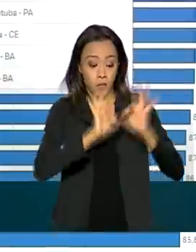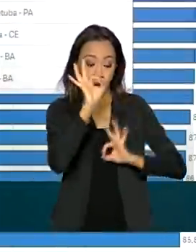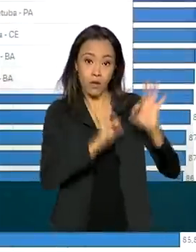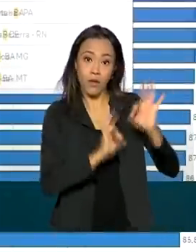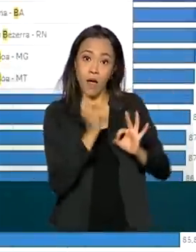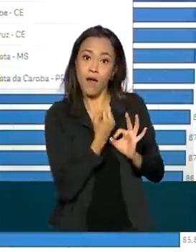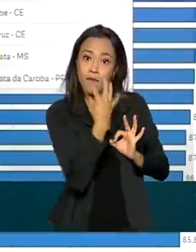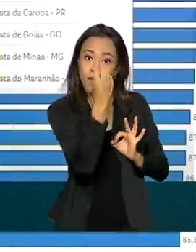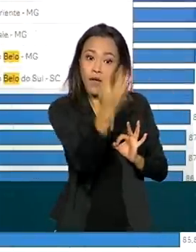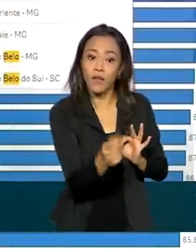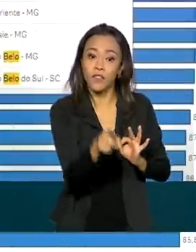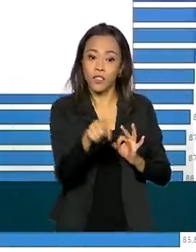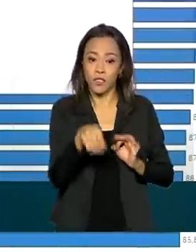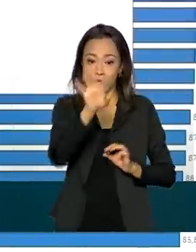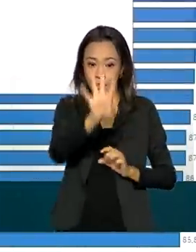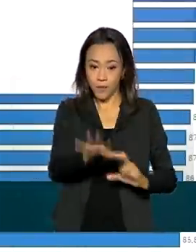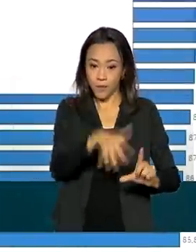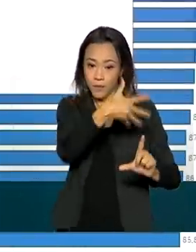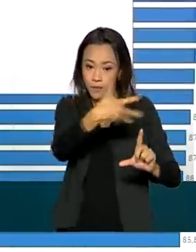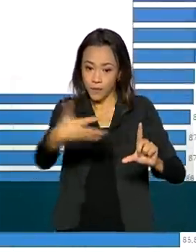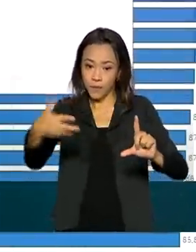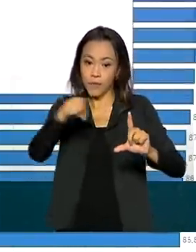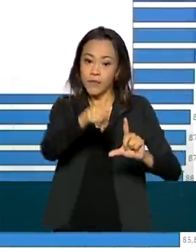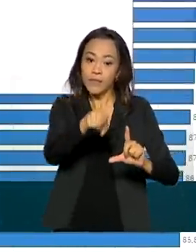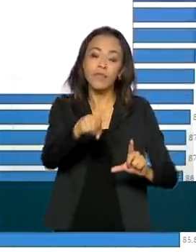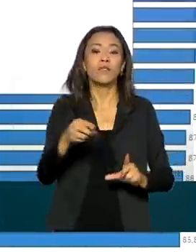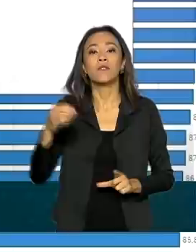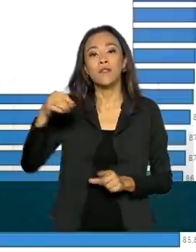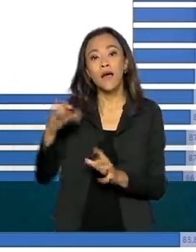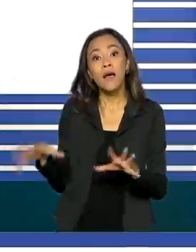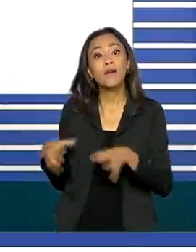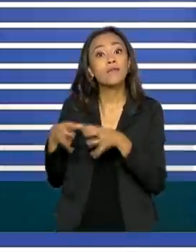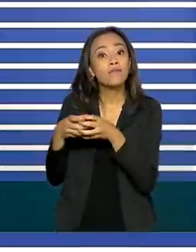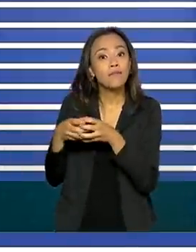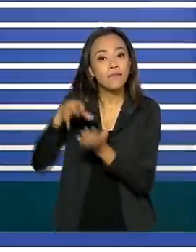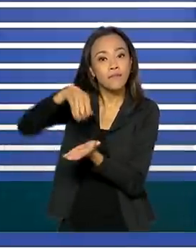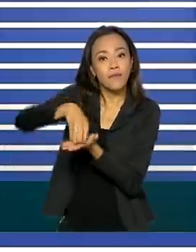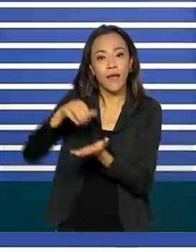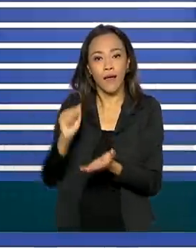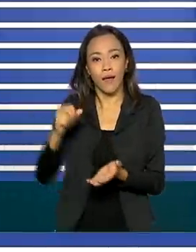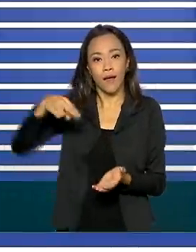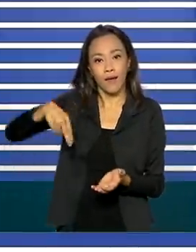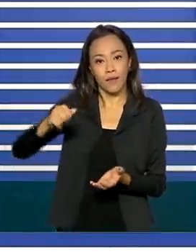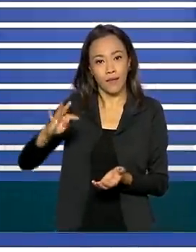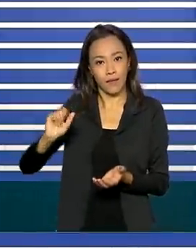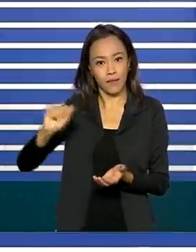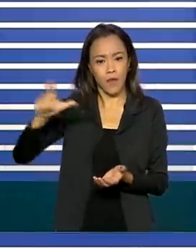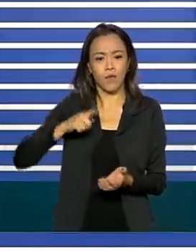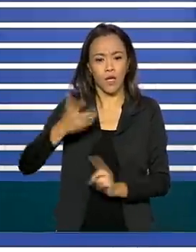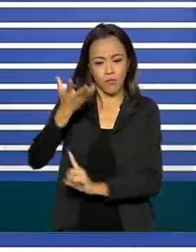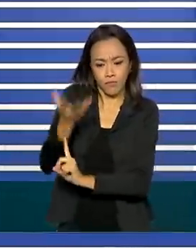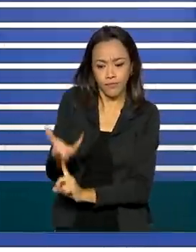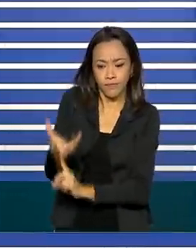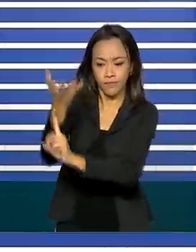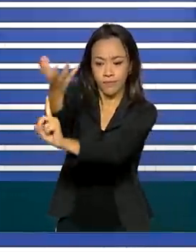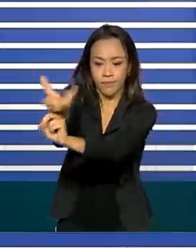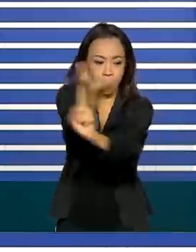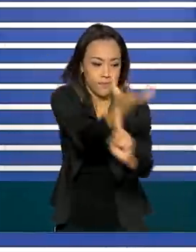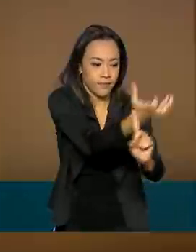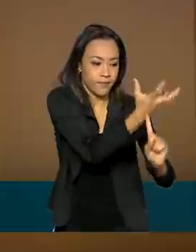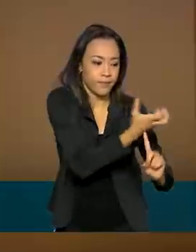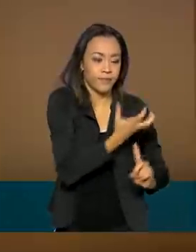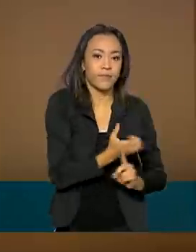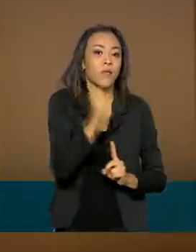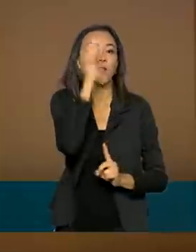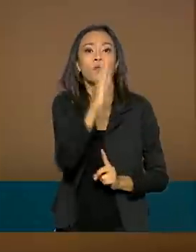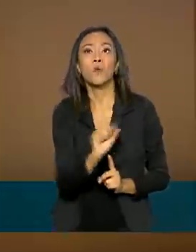painel cobertura móvel da Anatel tem mapas interativos com a distribuição das antenas de telefonia móvel no Brasil.